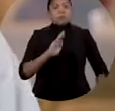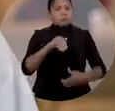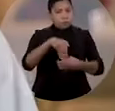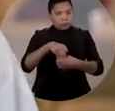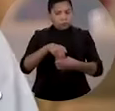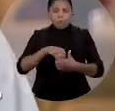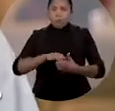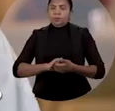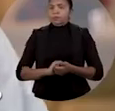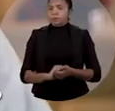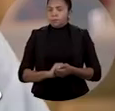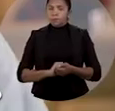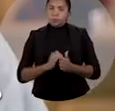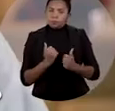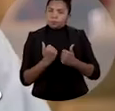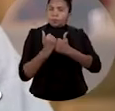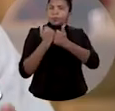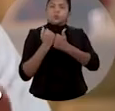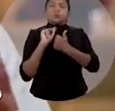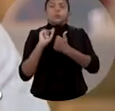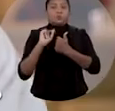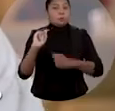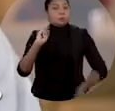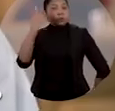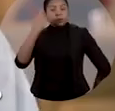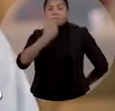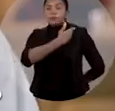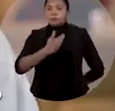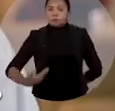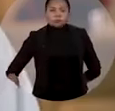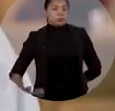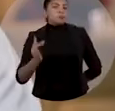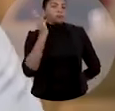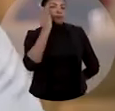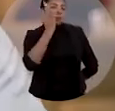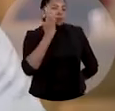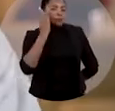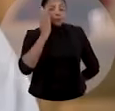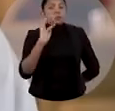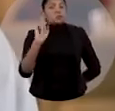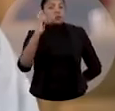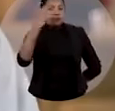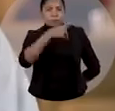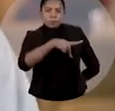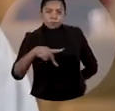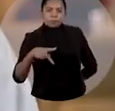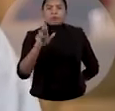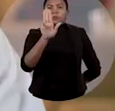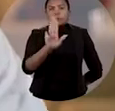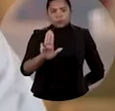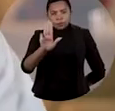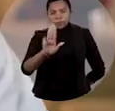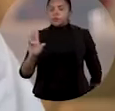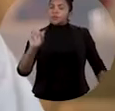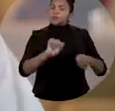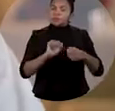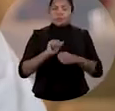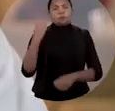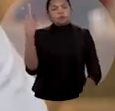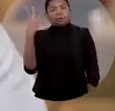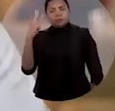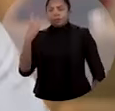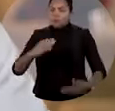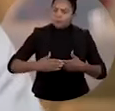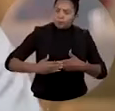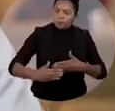reeleição. Tenho o apoio do ex-governador Flávio Dino e do ex-presidente Lula para fazer o Maranhão